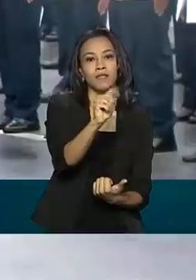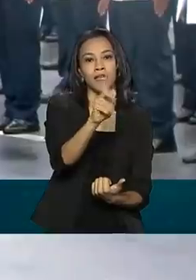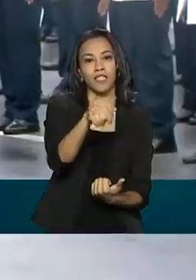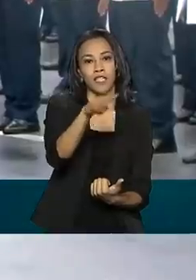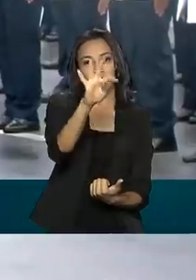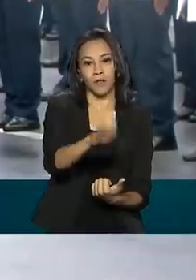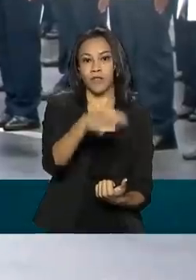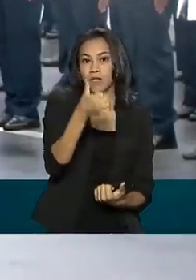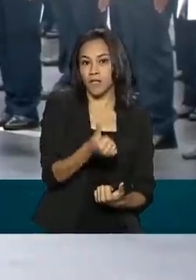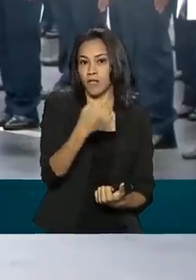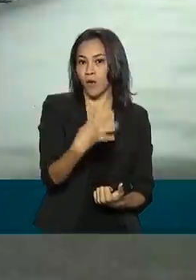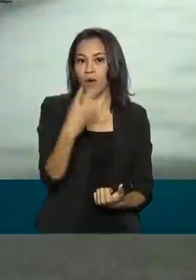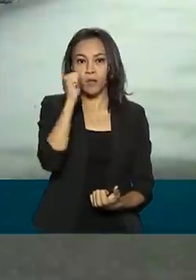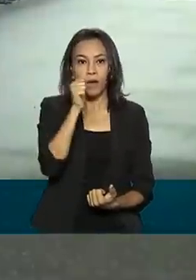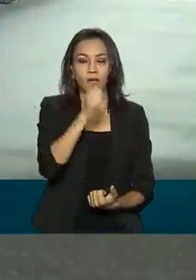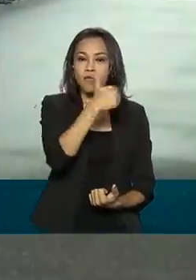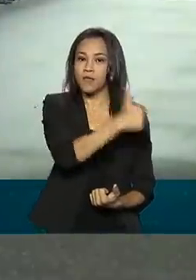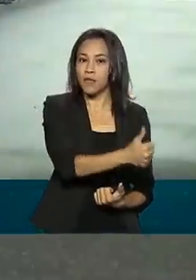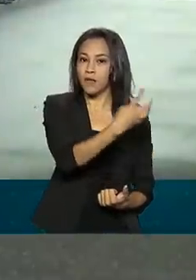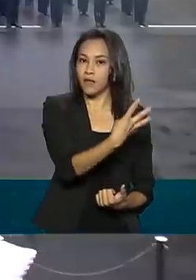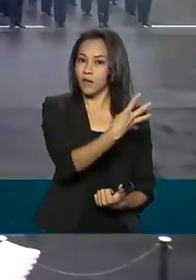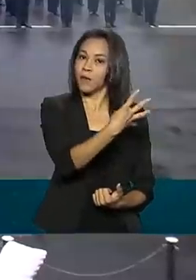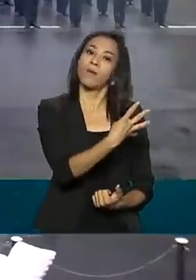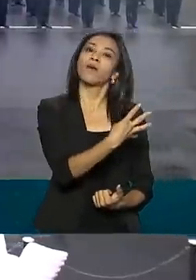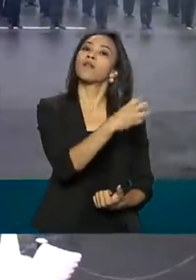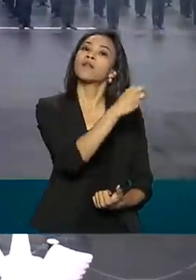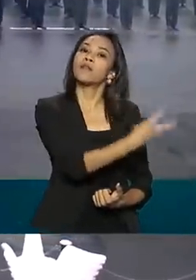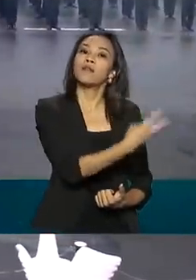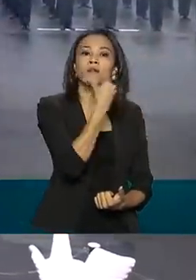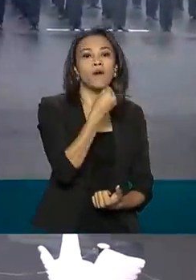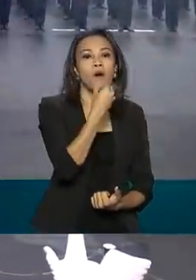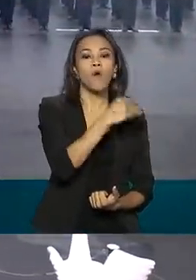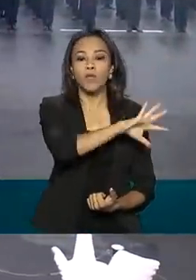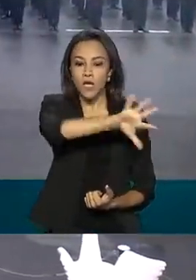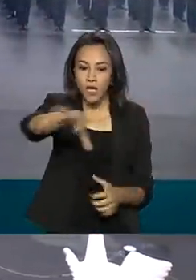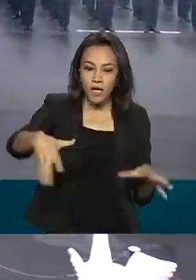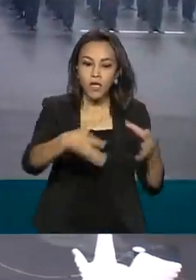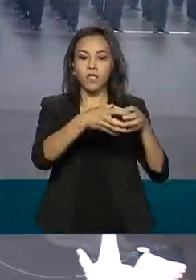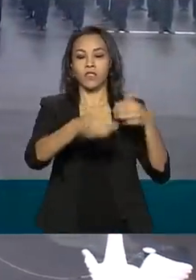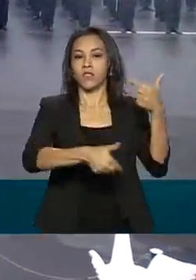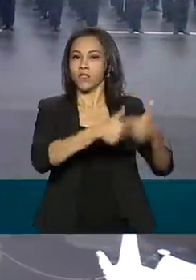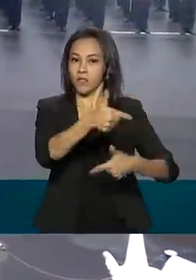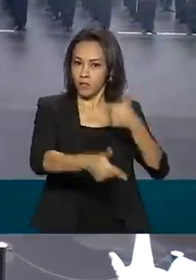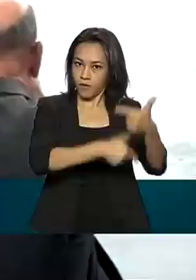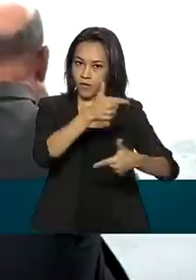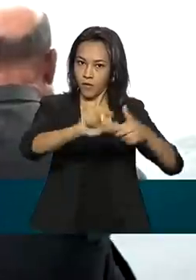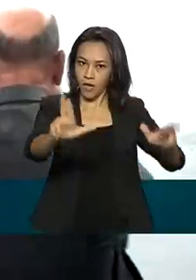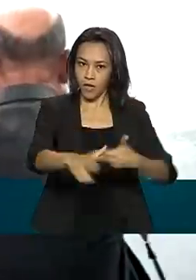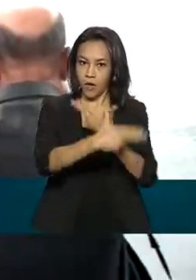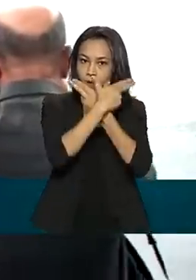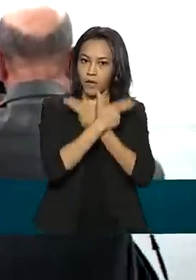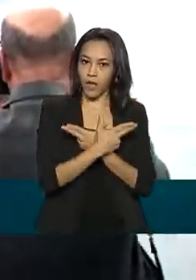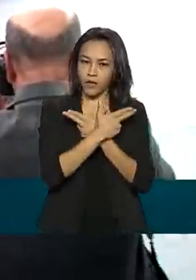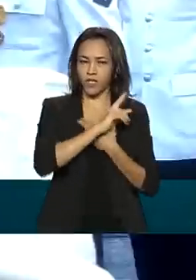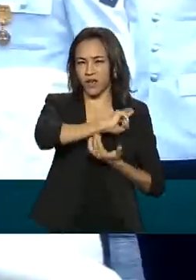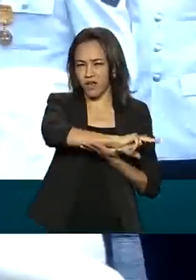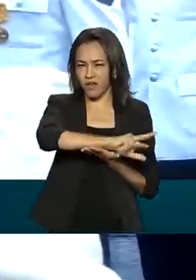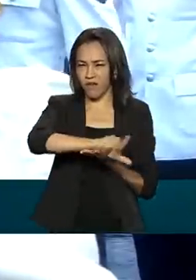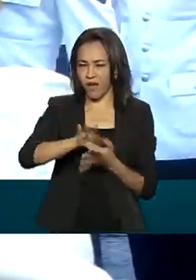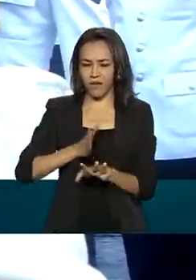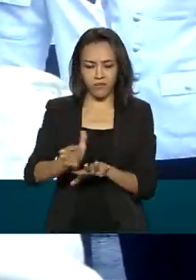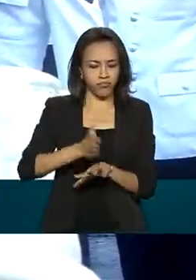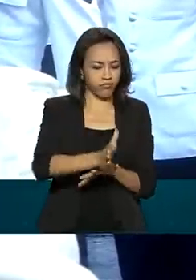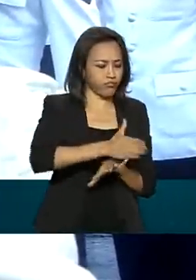e 143 homens atuarão no Brasil em organizações militares do comando da aeronáutica em diversas áreas,